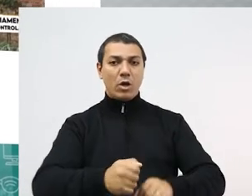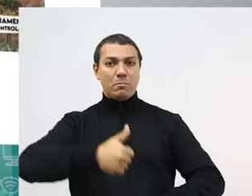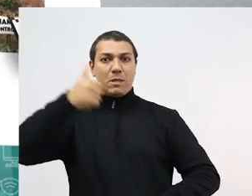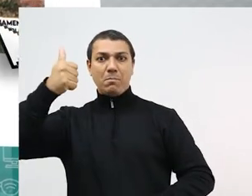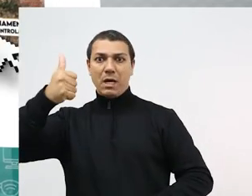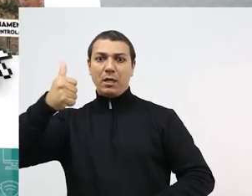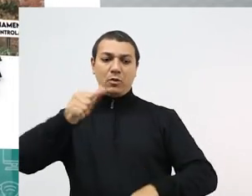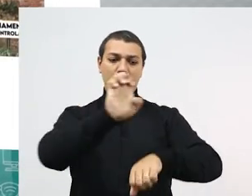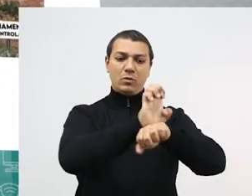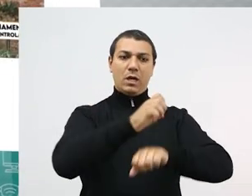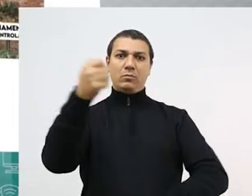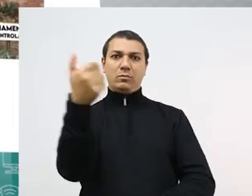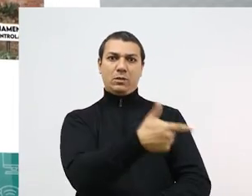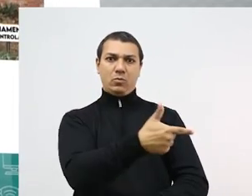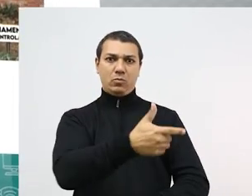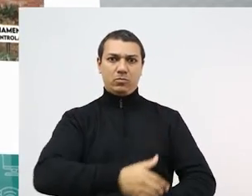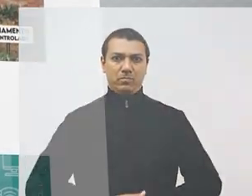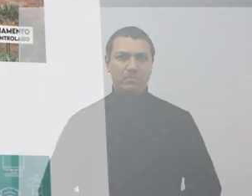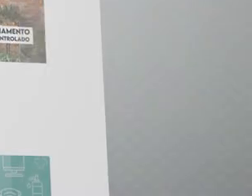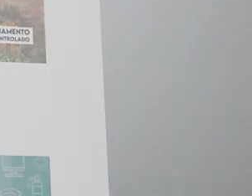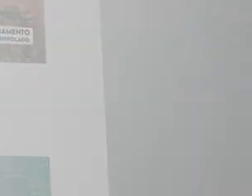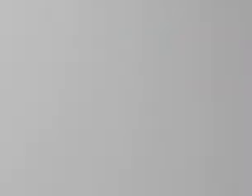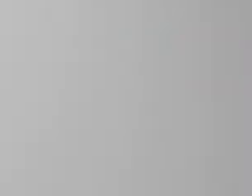estabelecidas pelo governo do Estado.